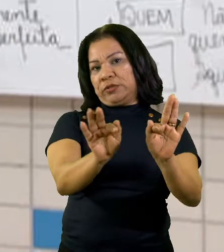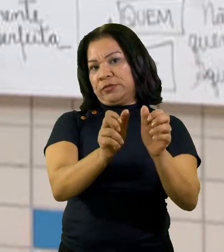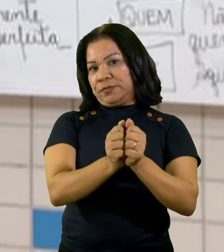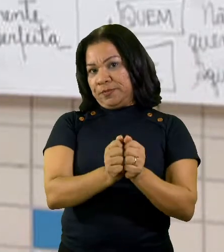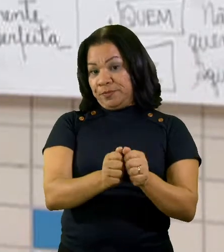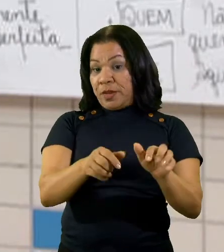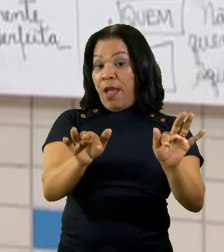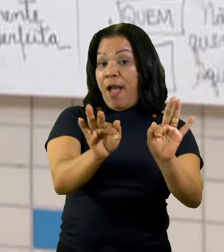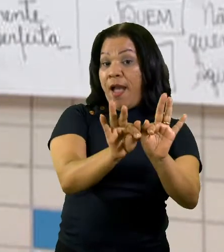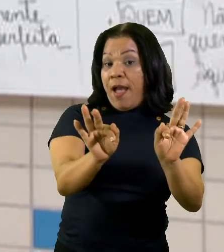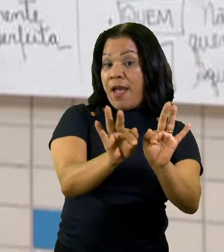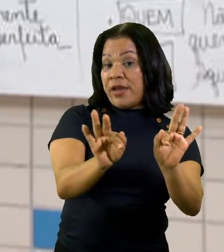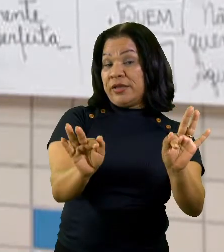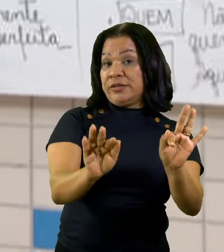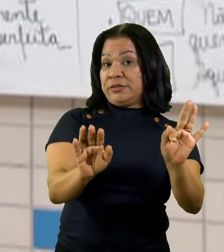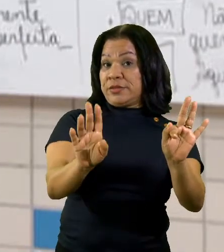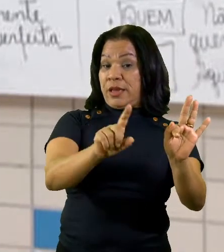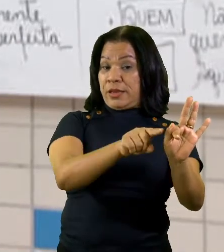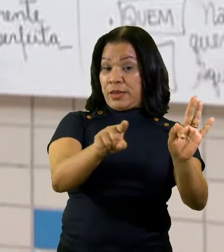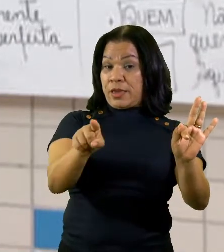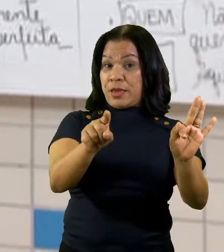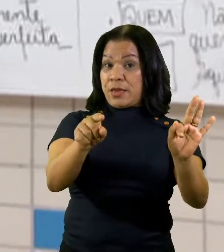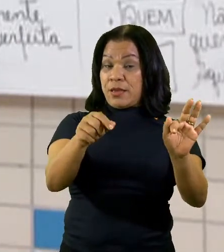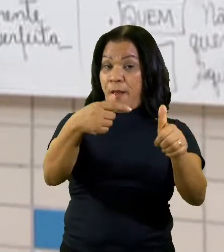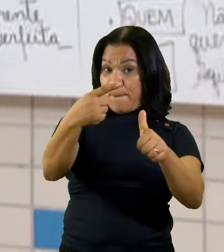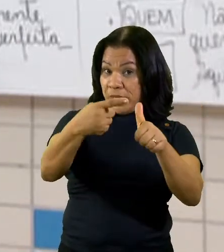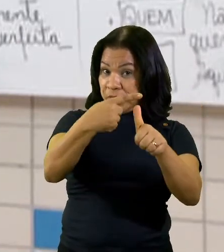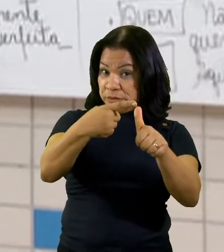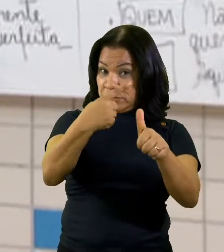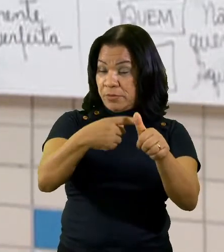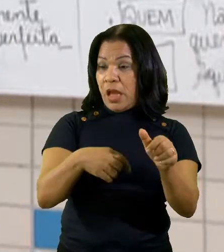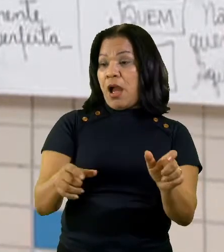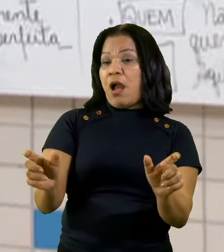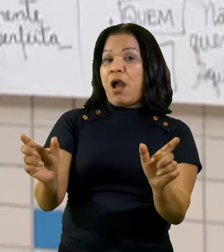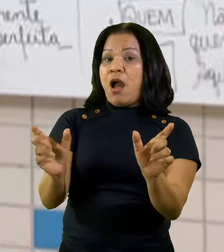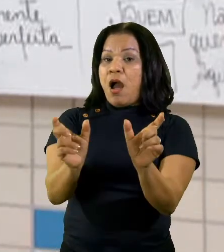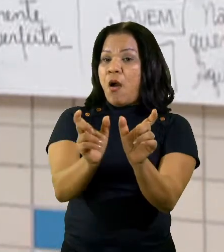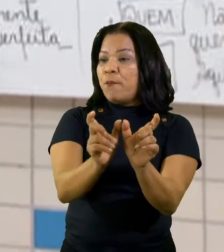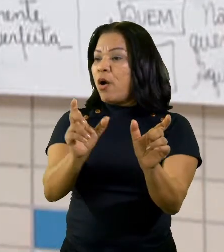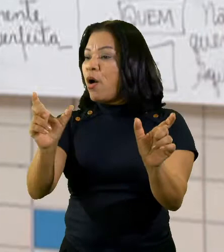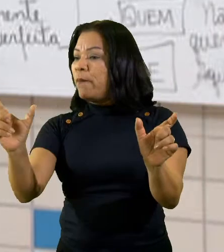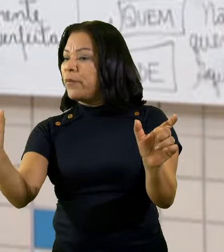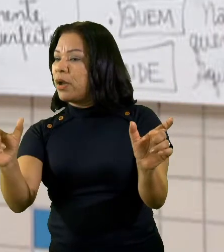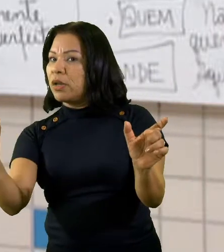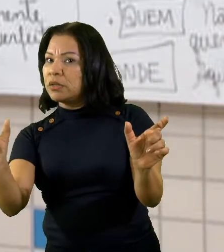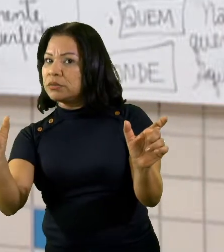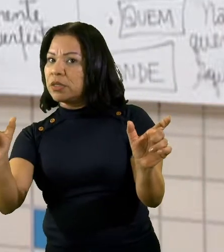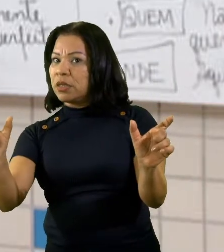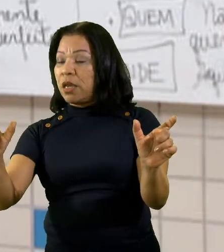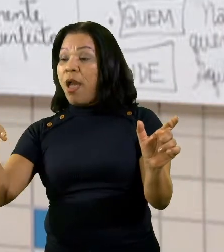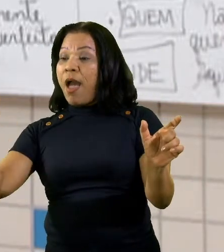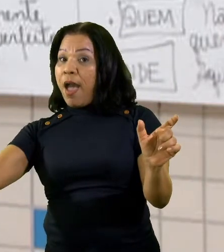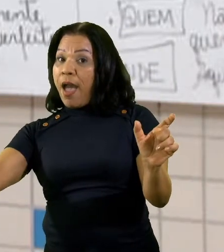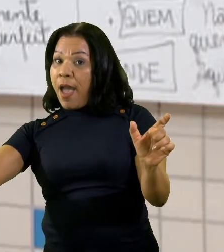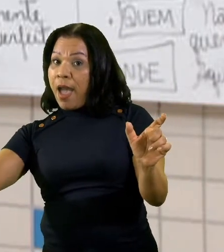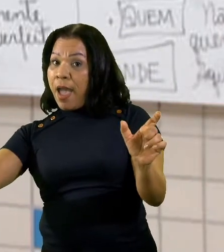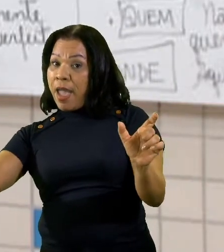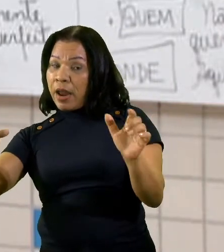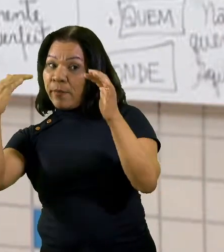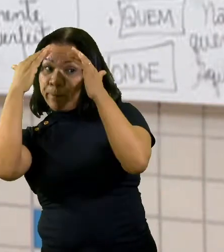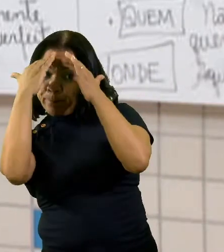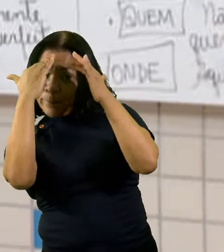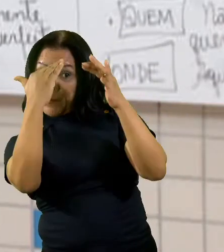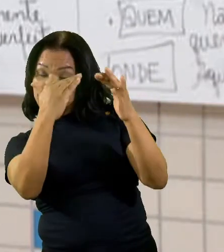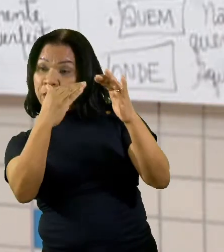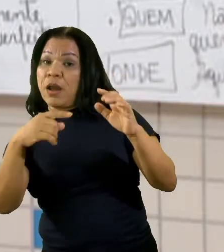principal e a segunda oração é denominada de oração subordinada porque ela depende da outra para ela